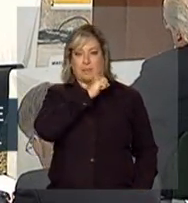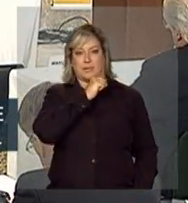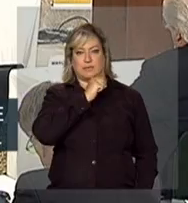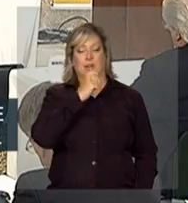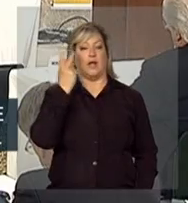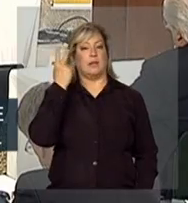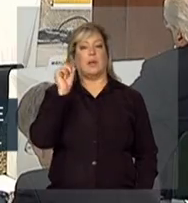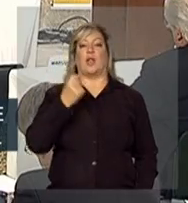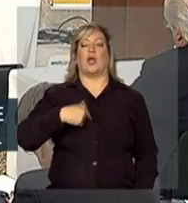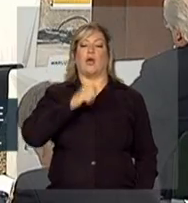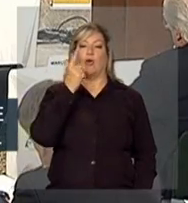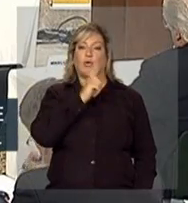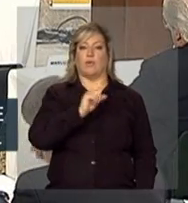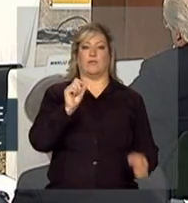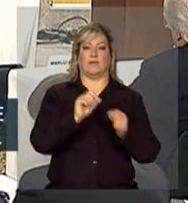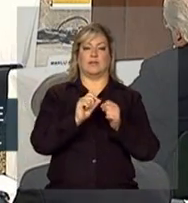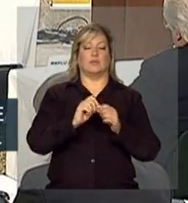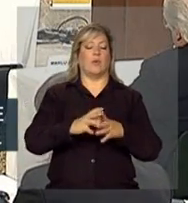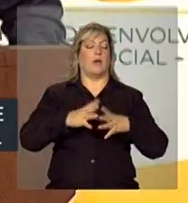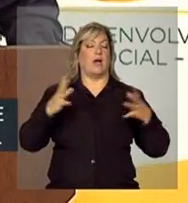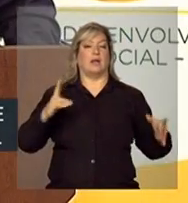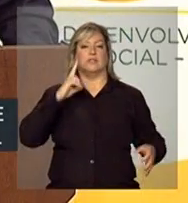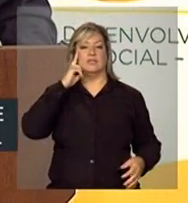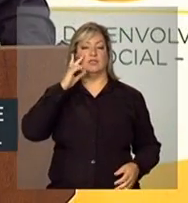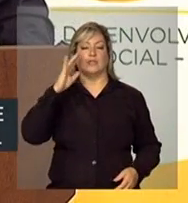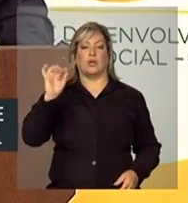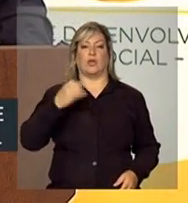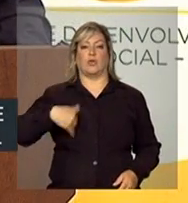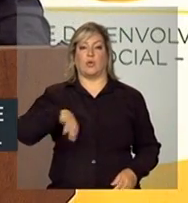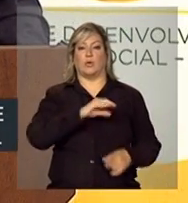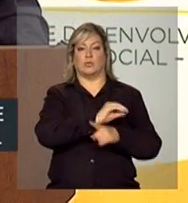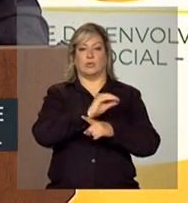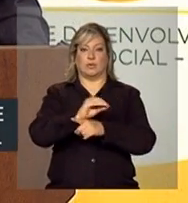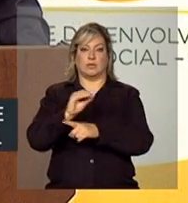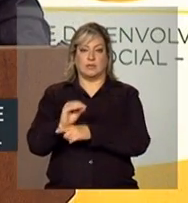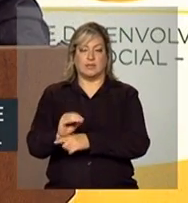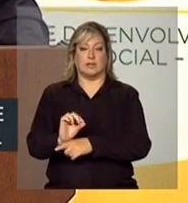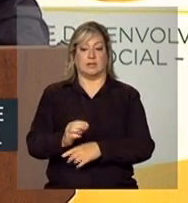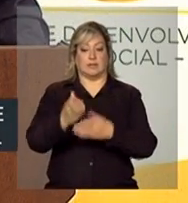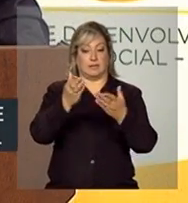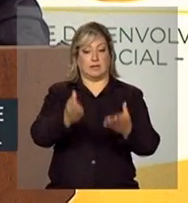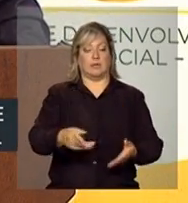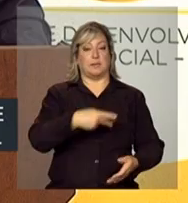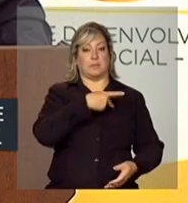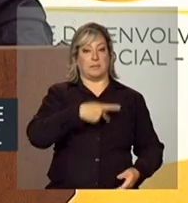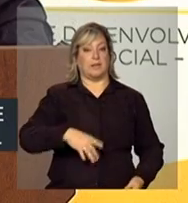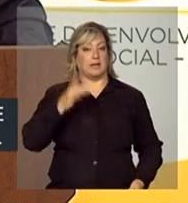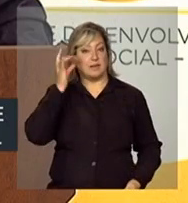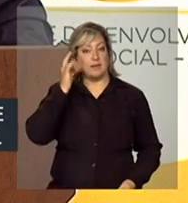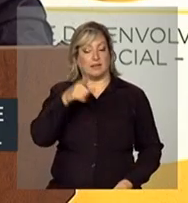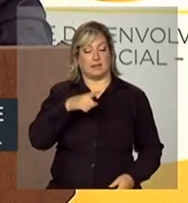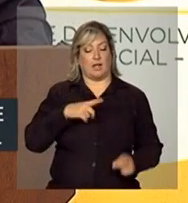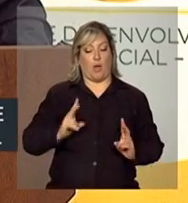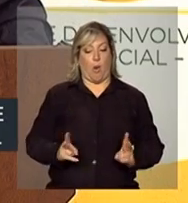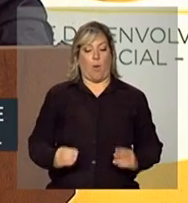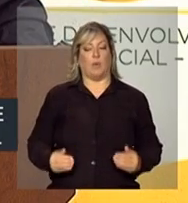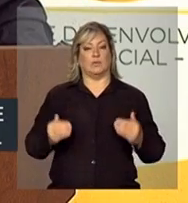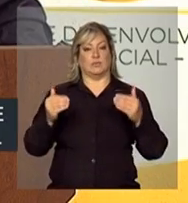atingir o grande sonho que nos alimenta e que a senhora dá seguimento